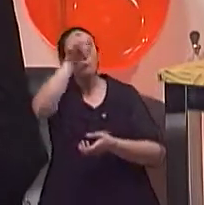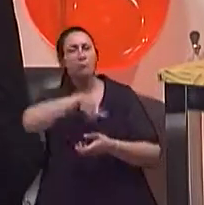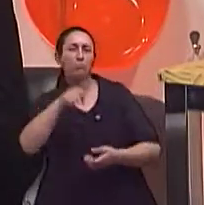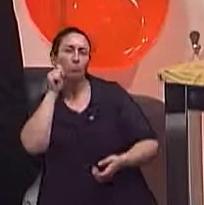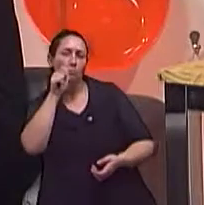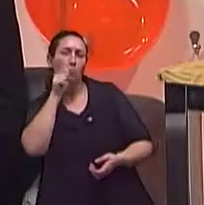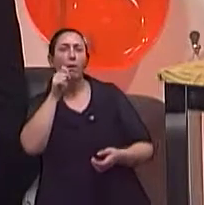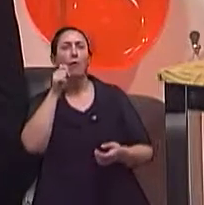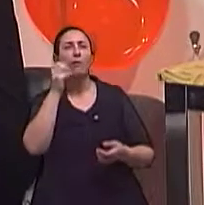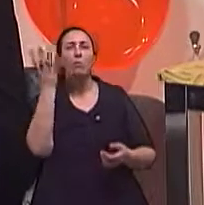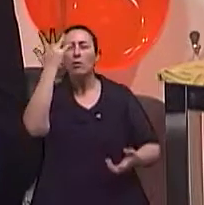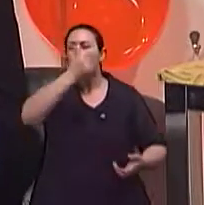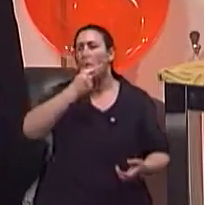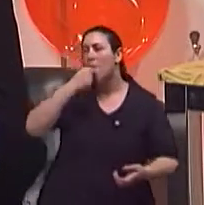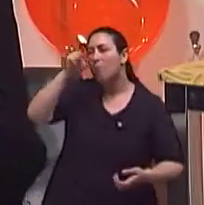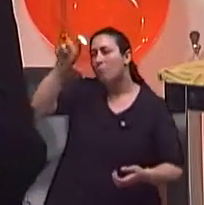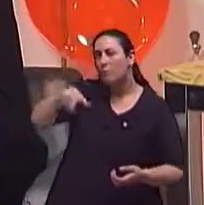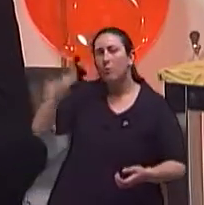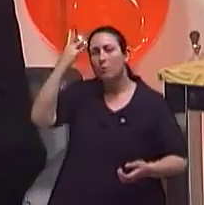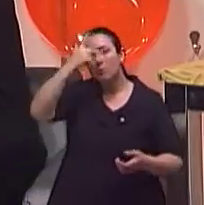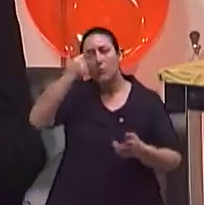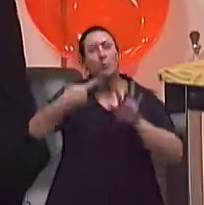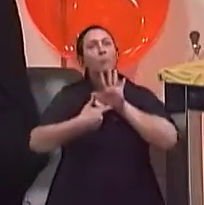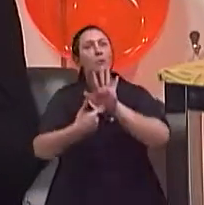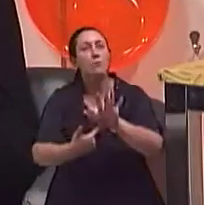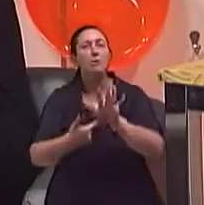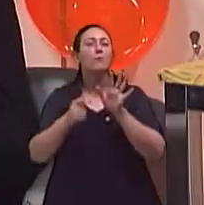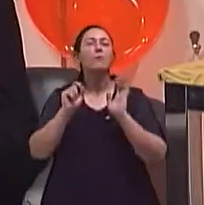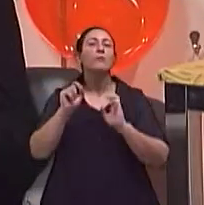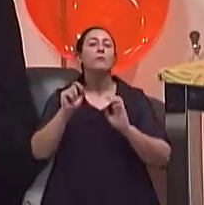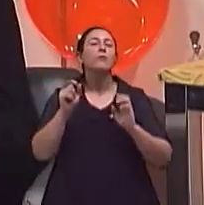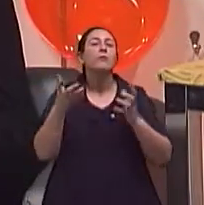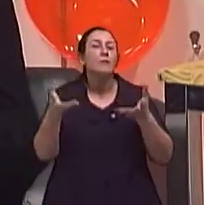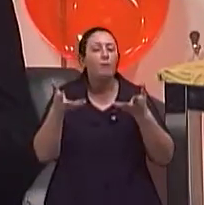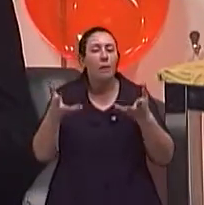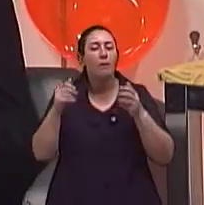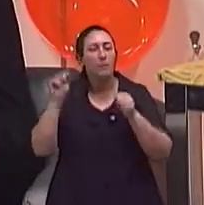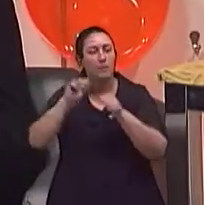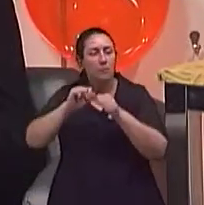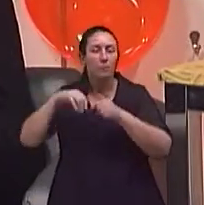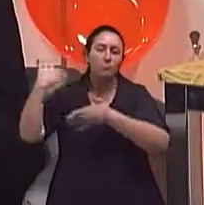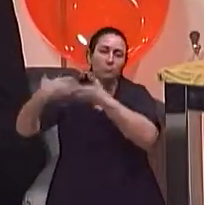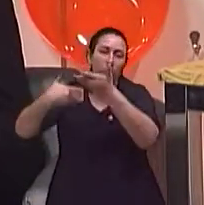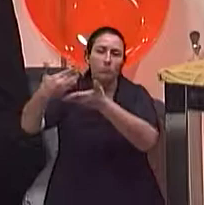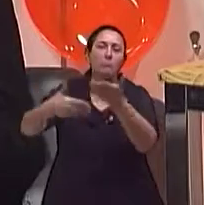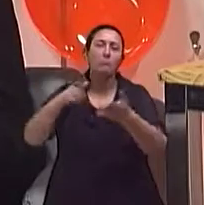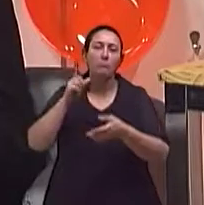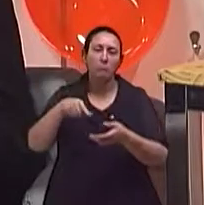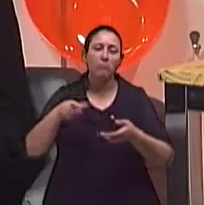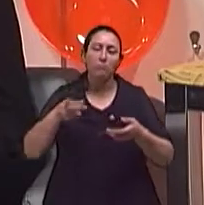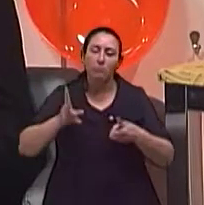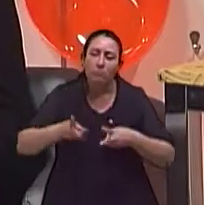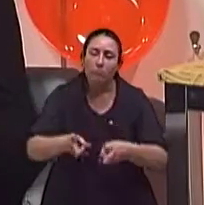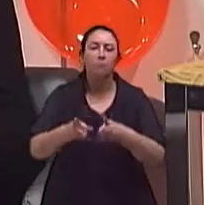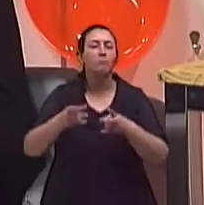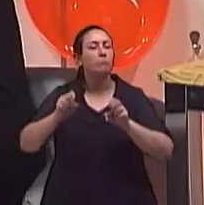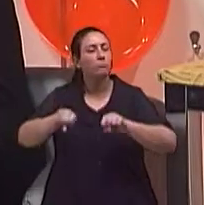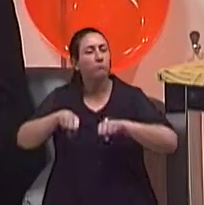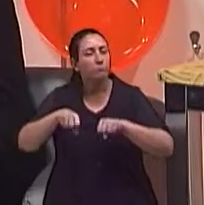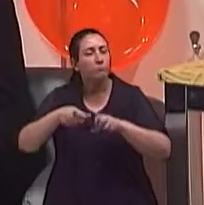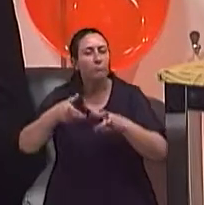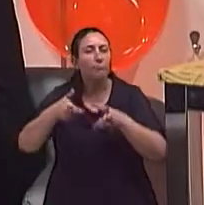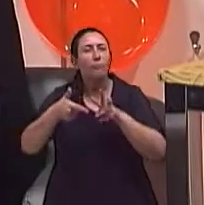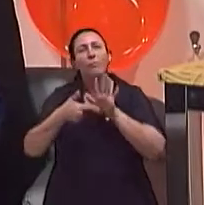mas muitos, claro, conseguiram ultrapassar essa fase de glamourização. e